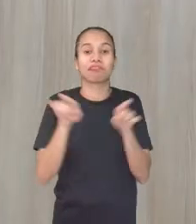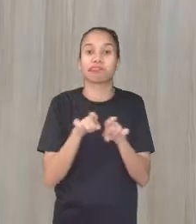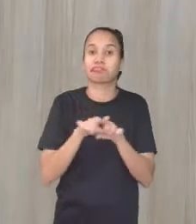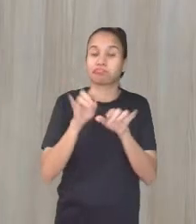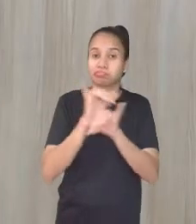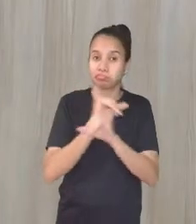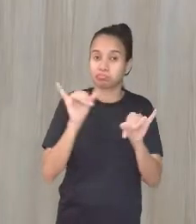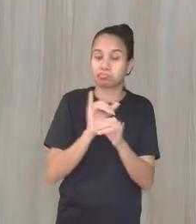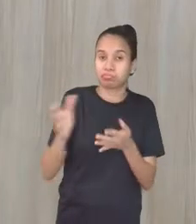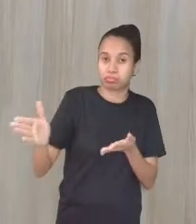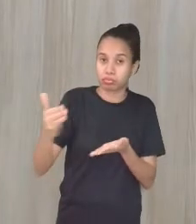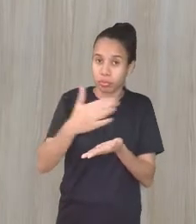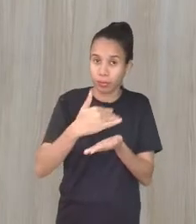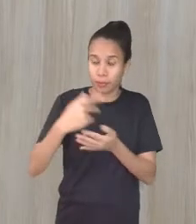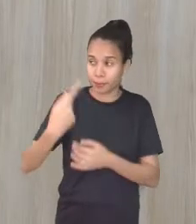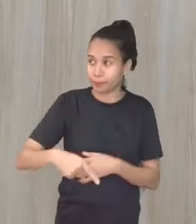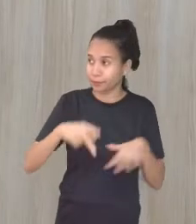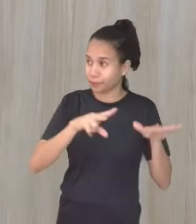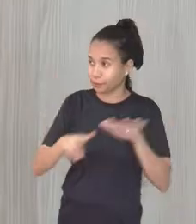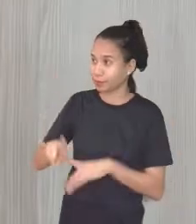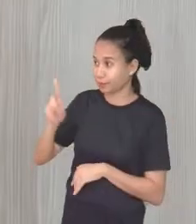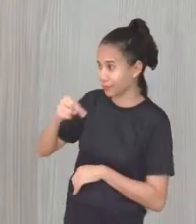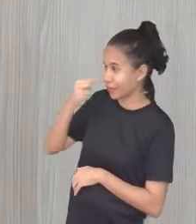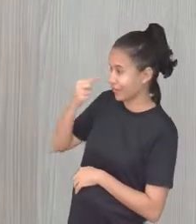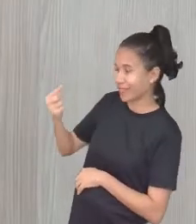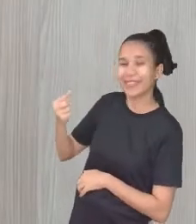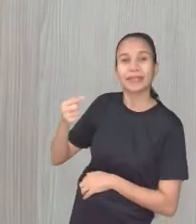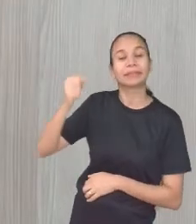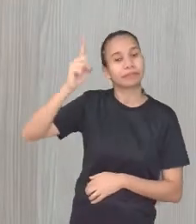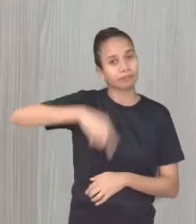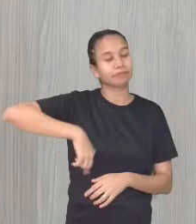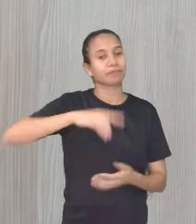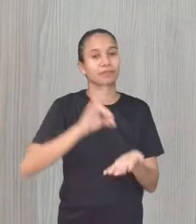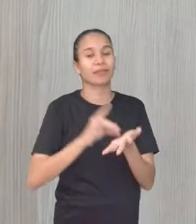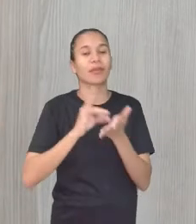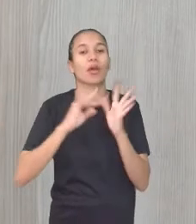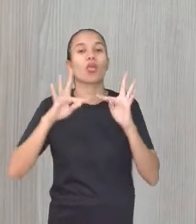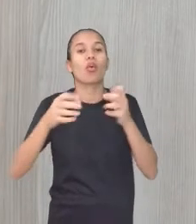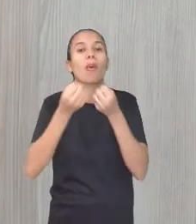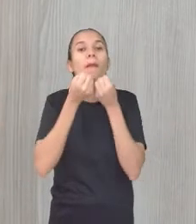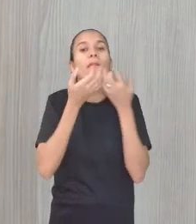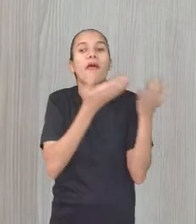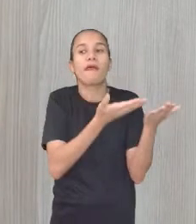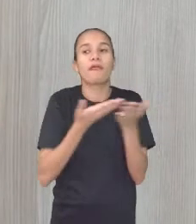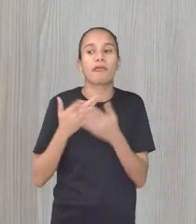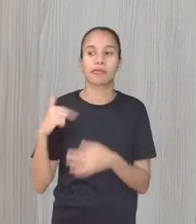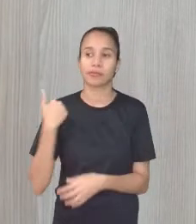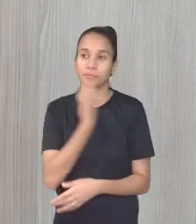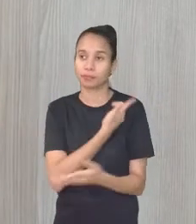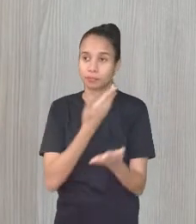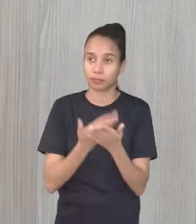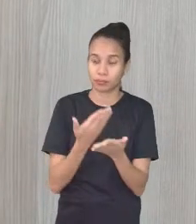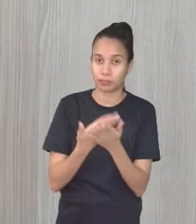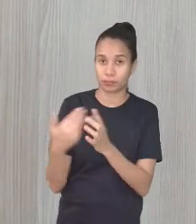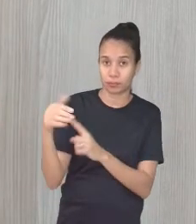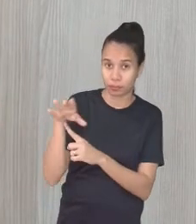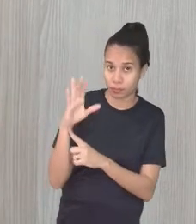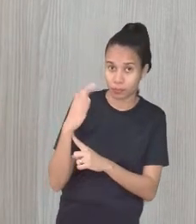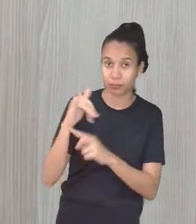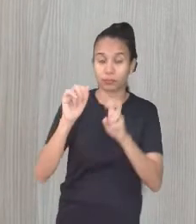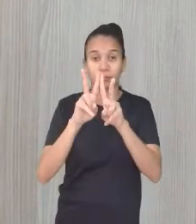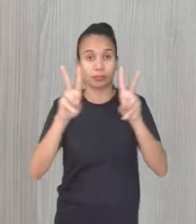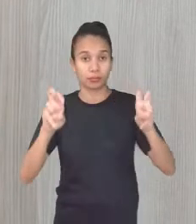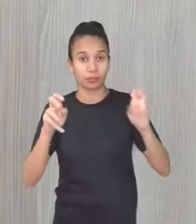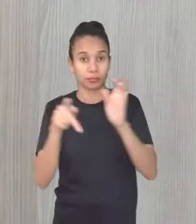dados a respeito desta semana. Não é isso, Cláudia? É isso, professora Isabel. Então, todos bem-vindos e bem-vindas para a nossa aula de ciências. E em